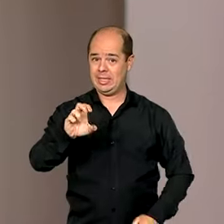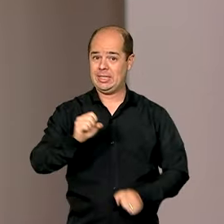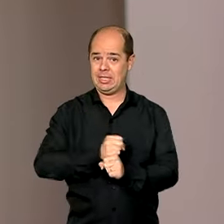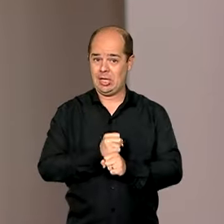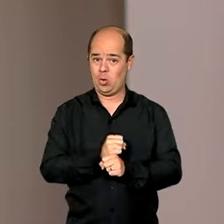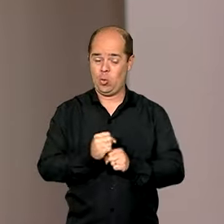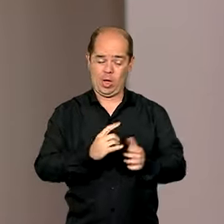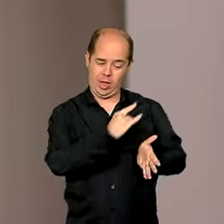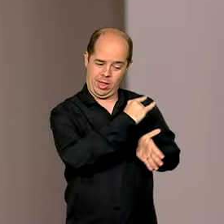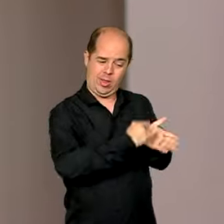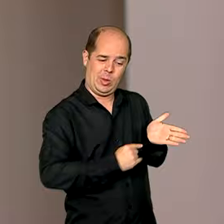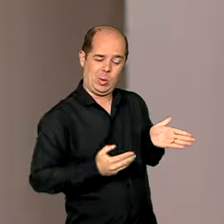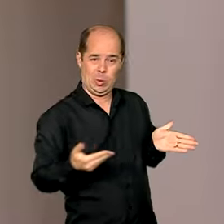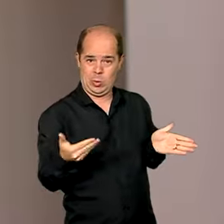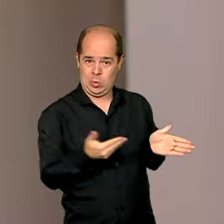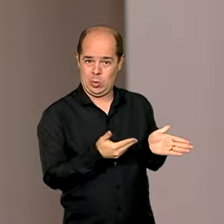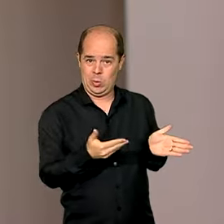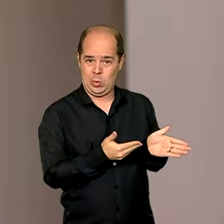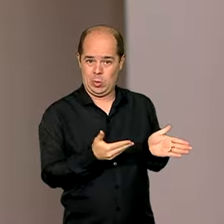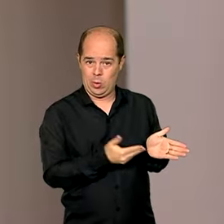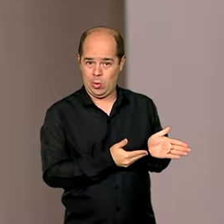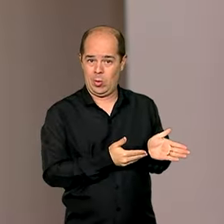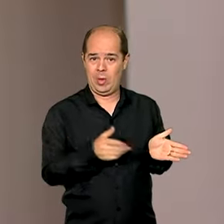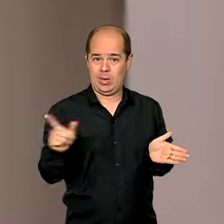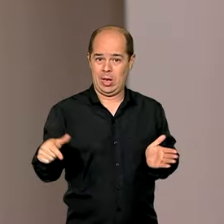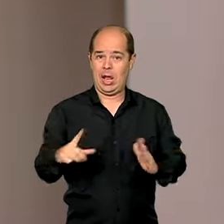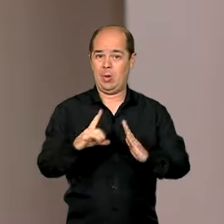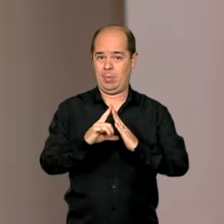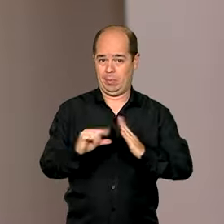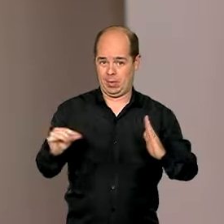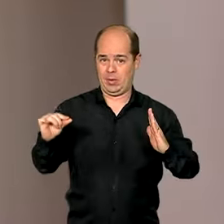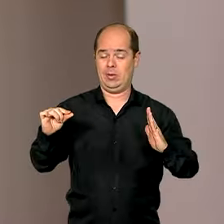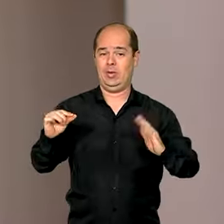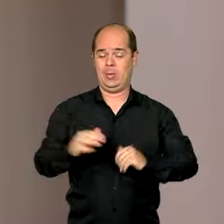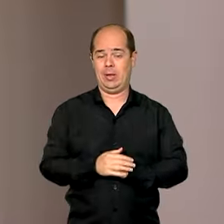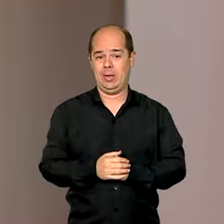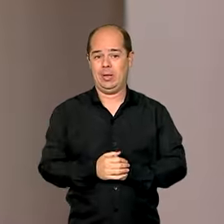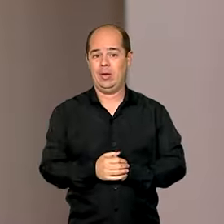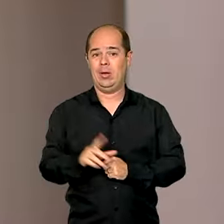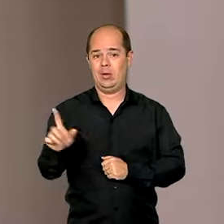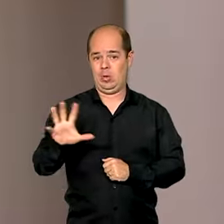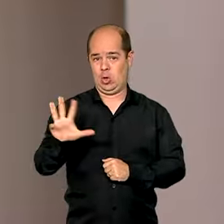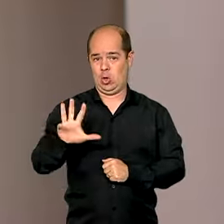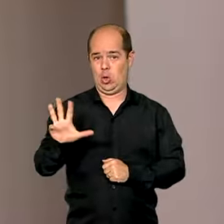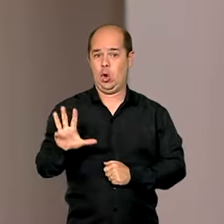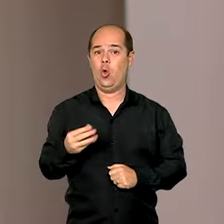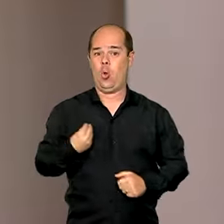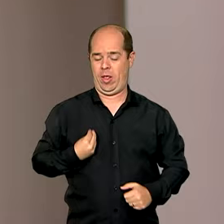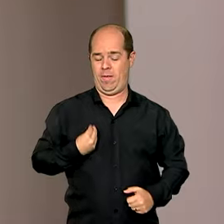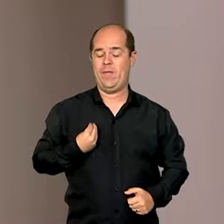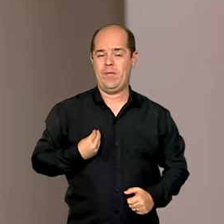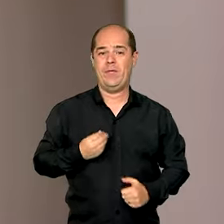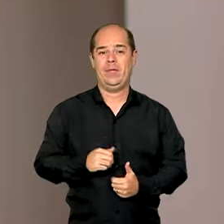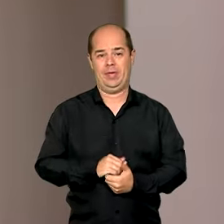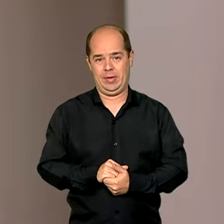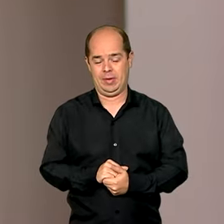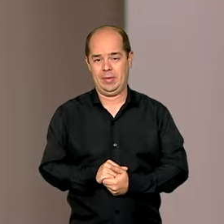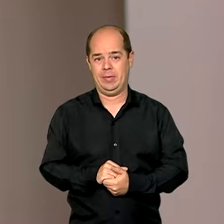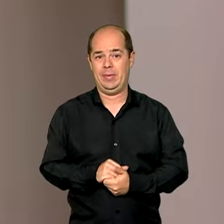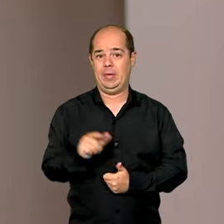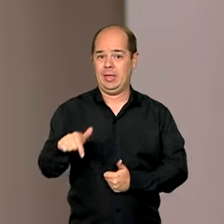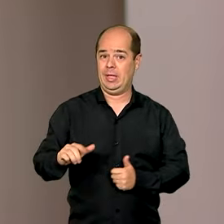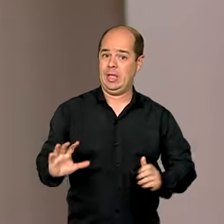Universal dos Direitos Humanos no Palácio do Planalto, com a participação do presidente Lula. Durante a cerimônia, haverá o